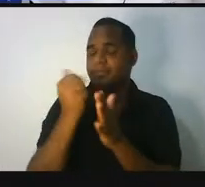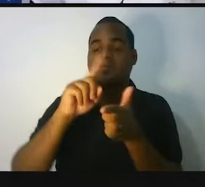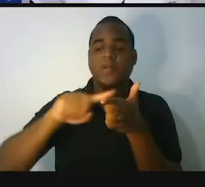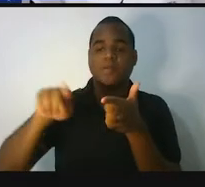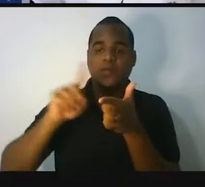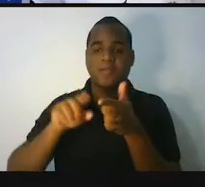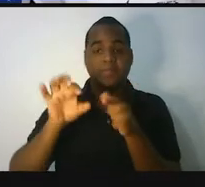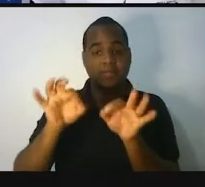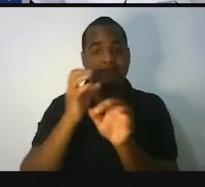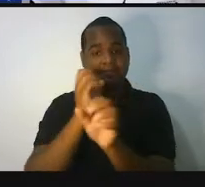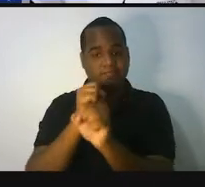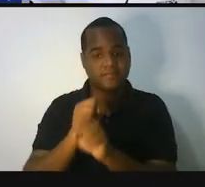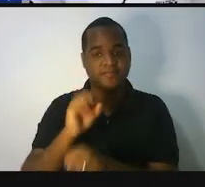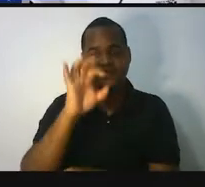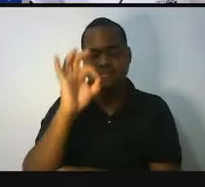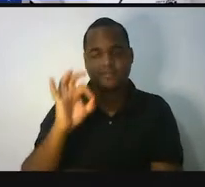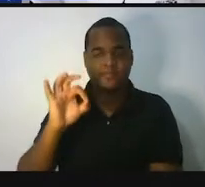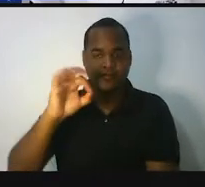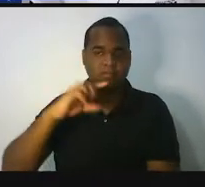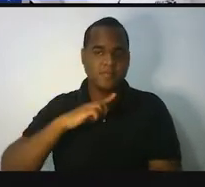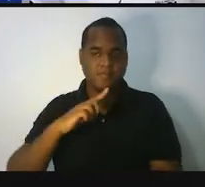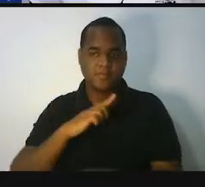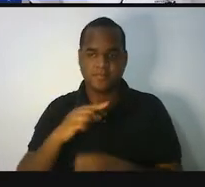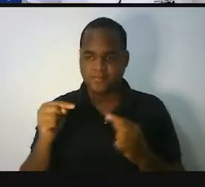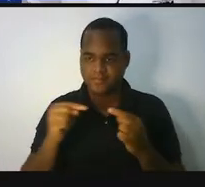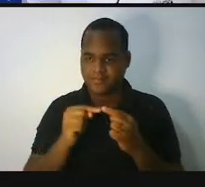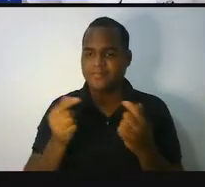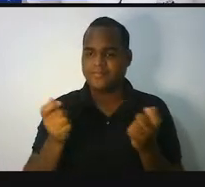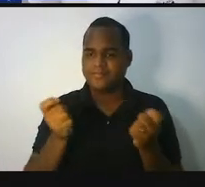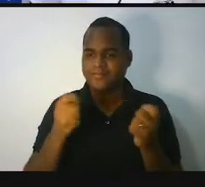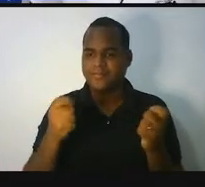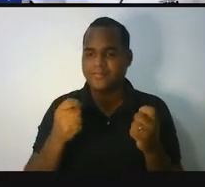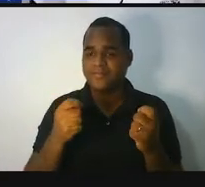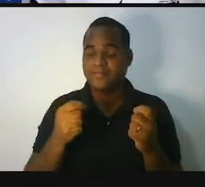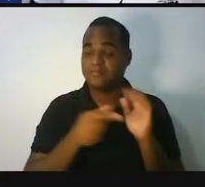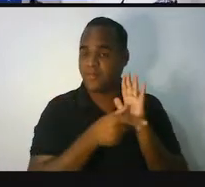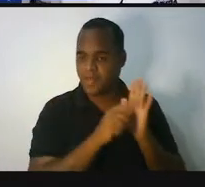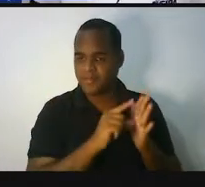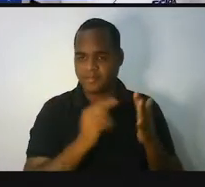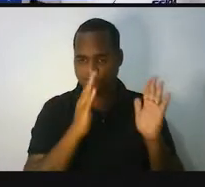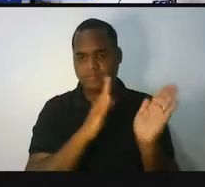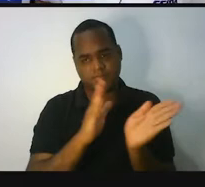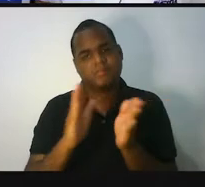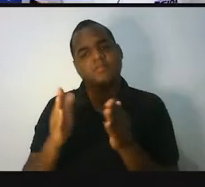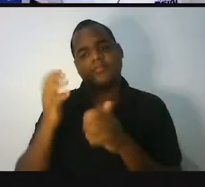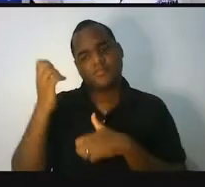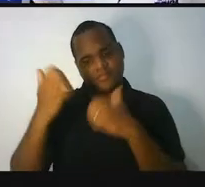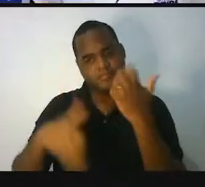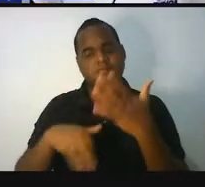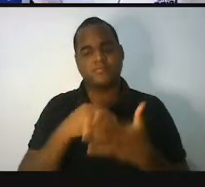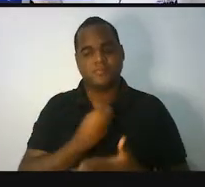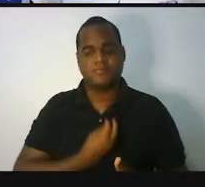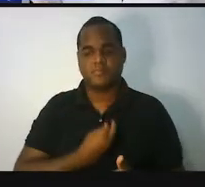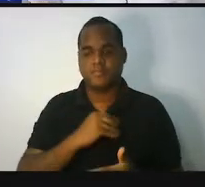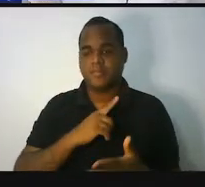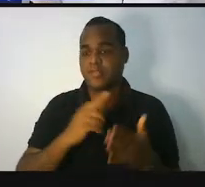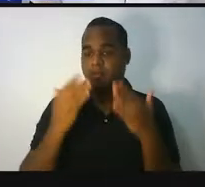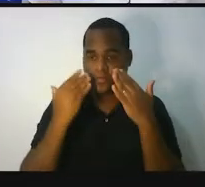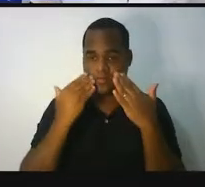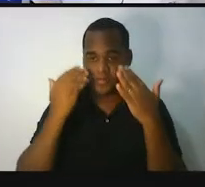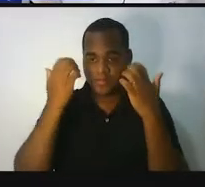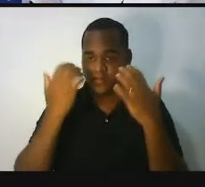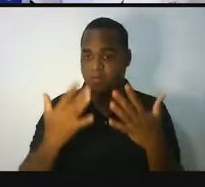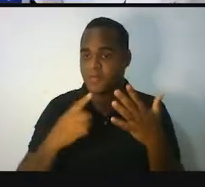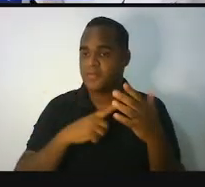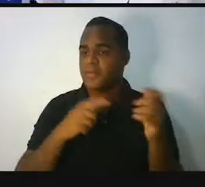cálculo de porcentagem, tá bom? Na aula anterior a essa eu mostrei para você,